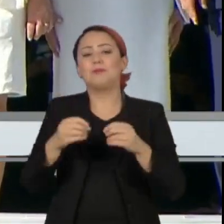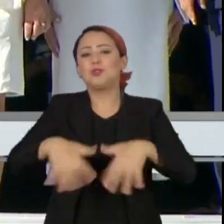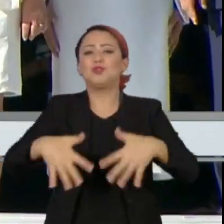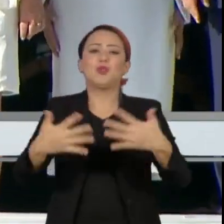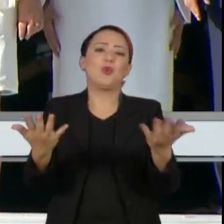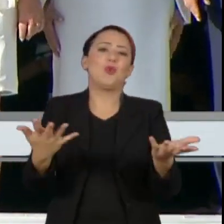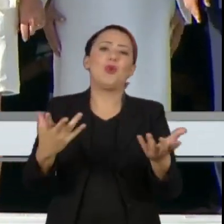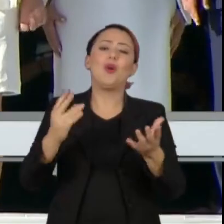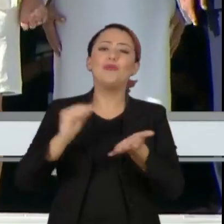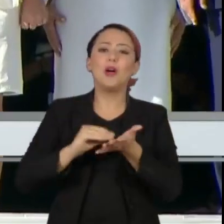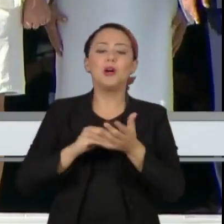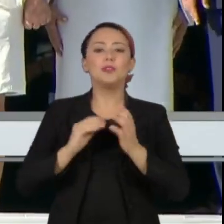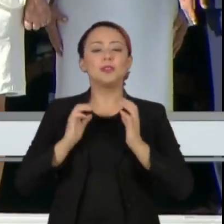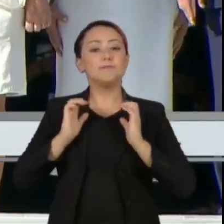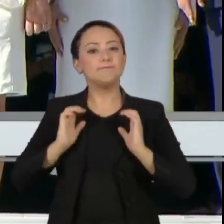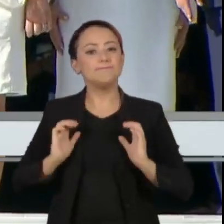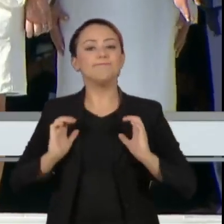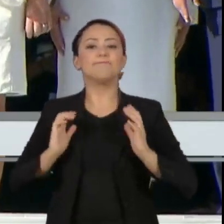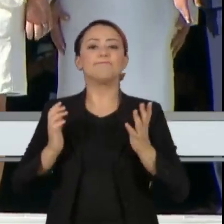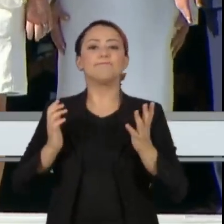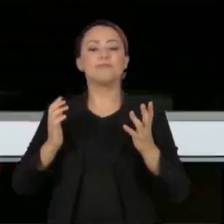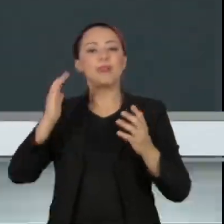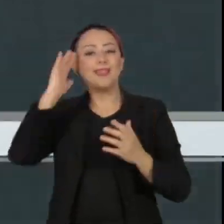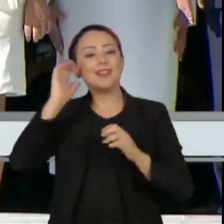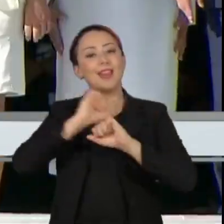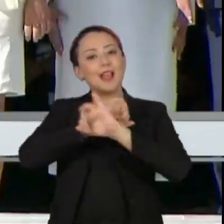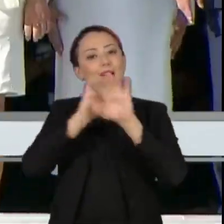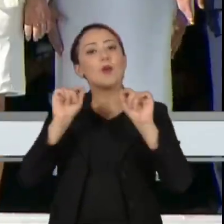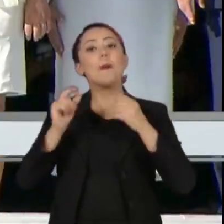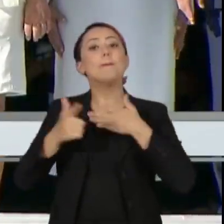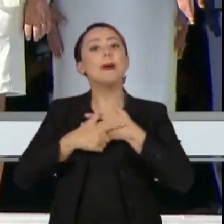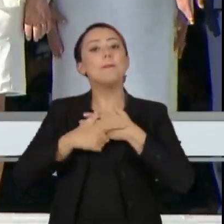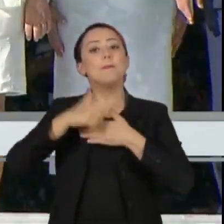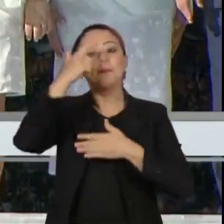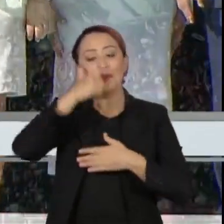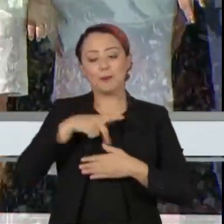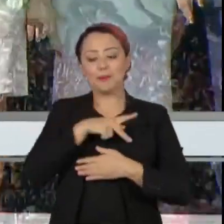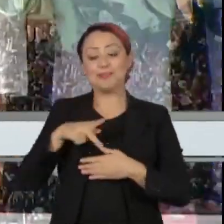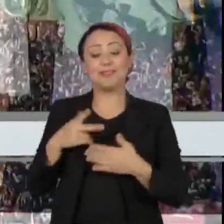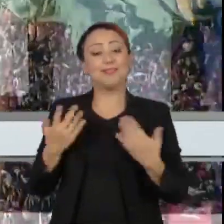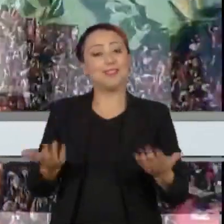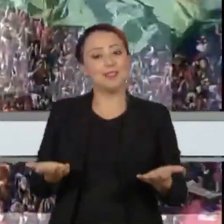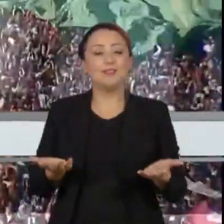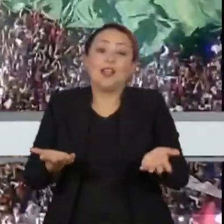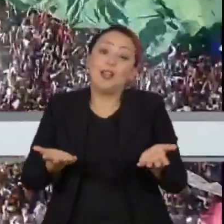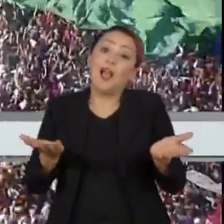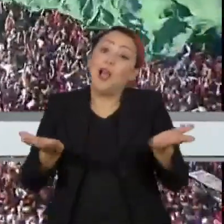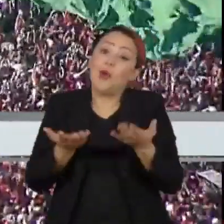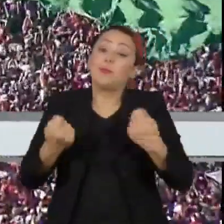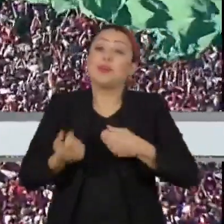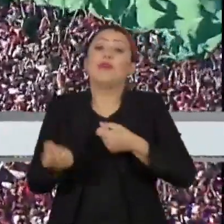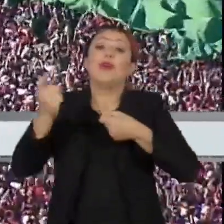Falta de decoro, da importância do Brasil. Então, agora, vão ser os desafios. E ele vai ser cobrado, né? Ele vai